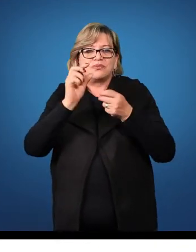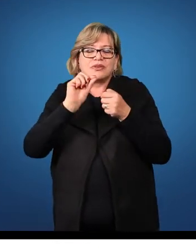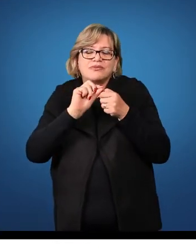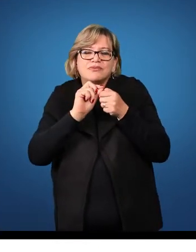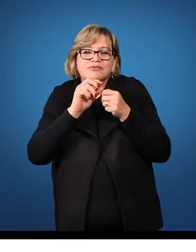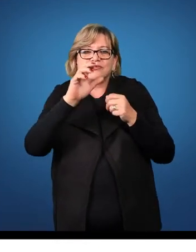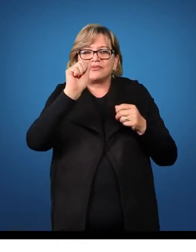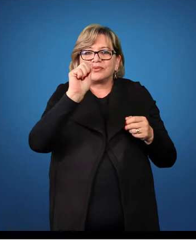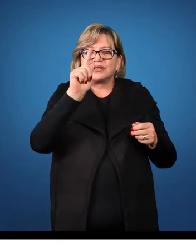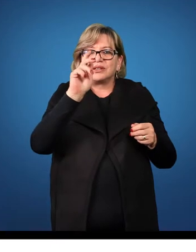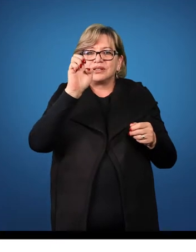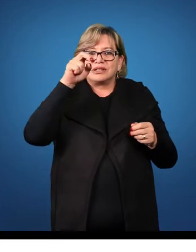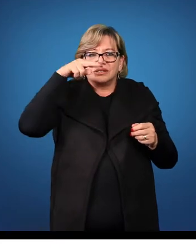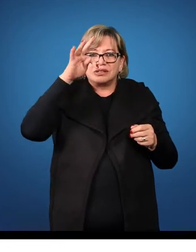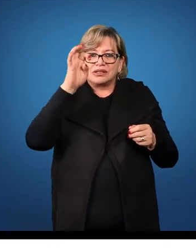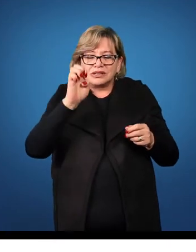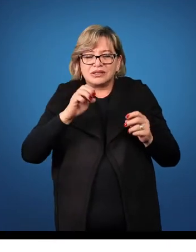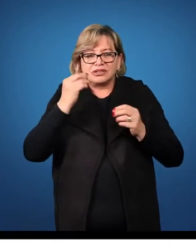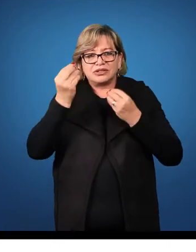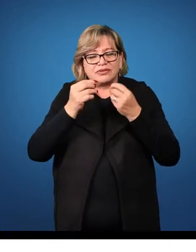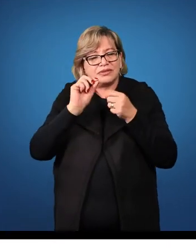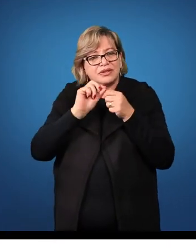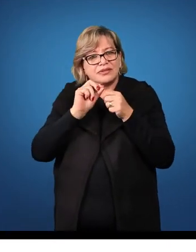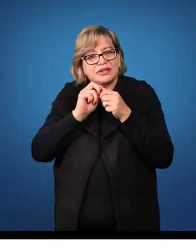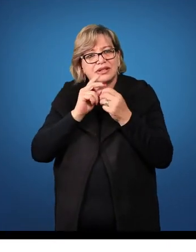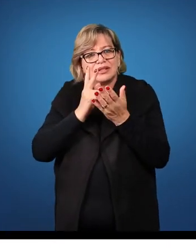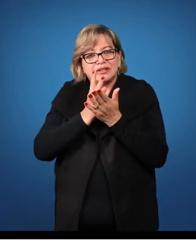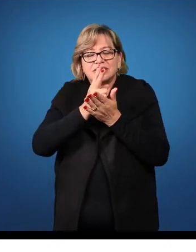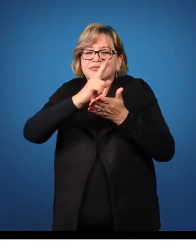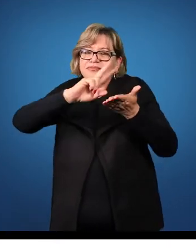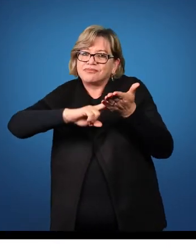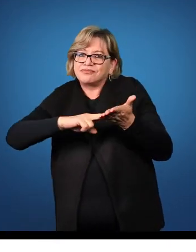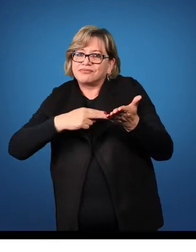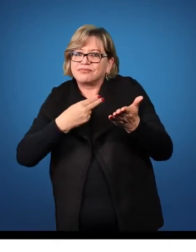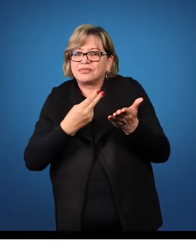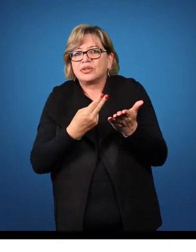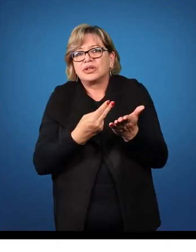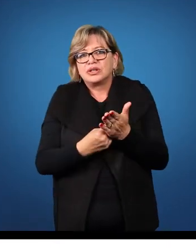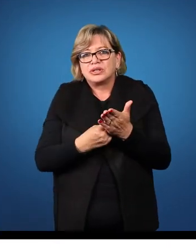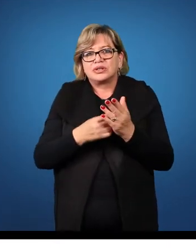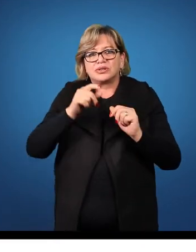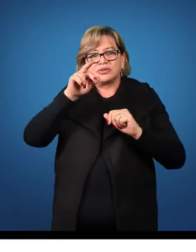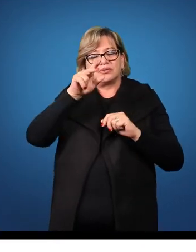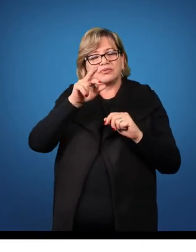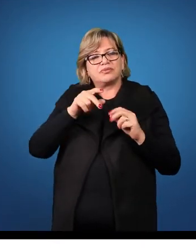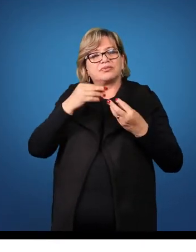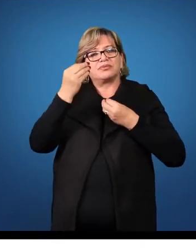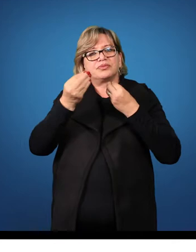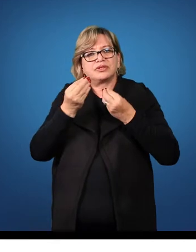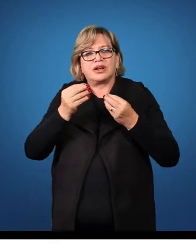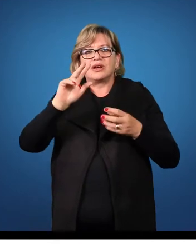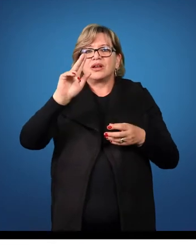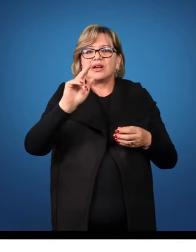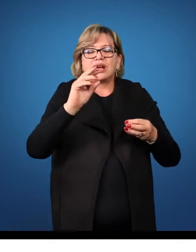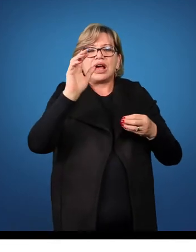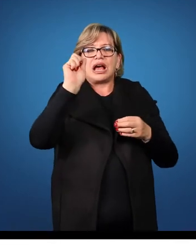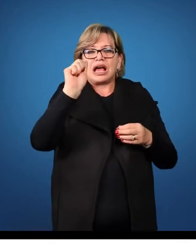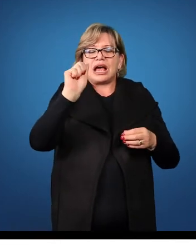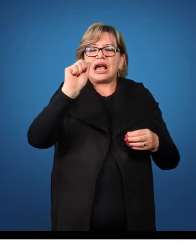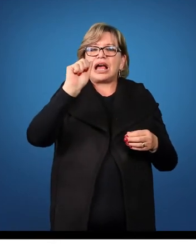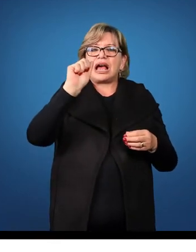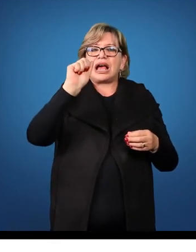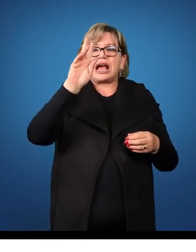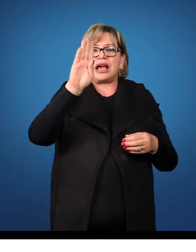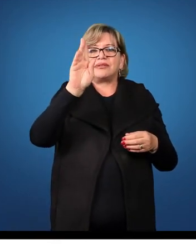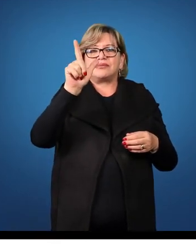passiva? O agente da voz passiva se traduz também com o caso ablativo. E é